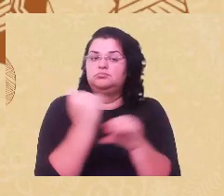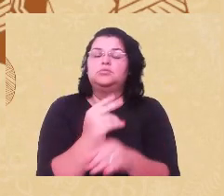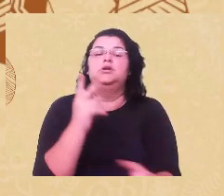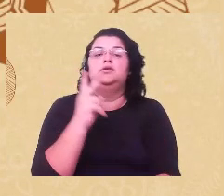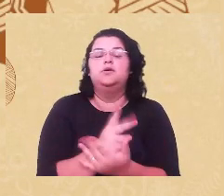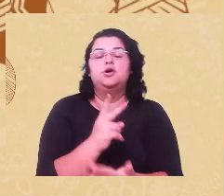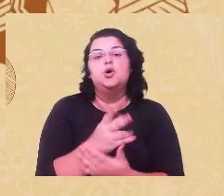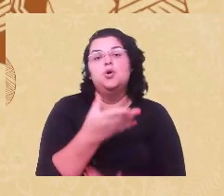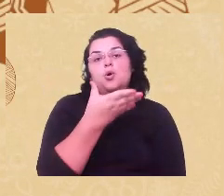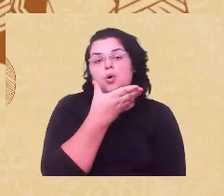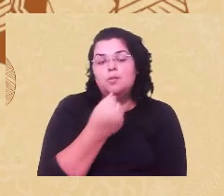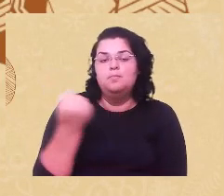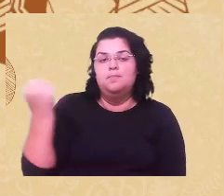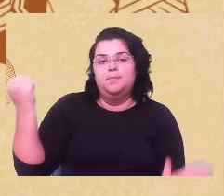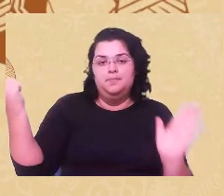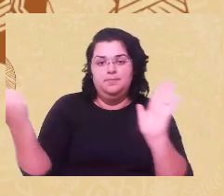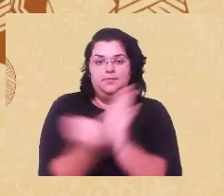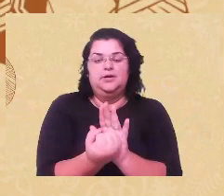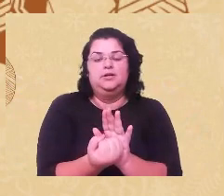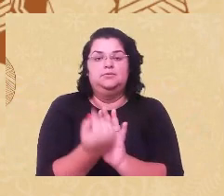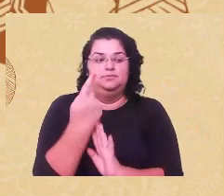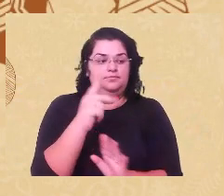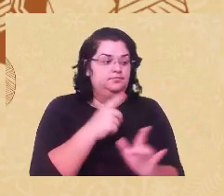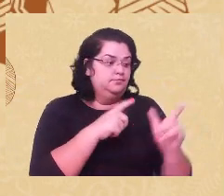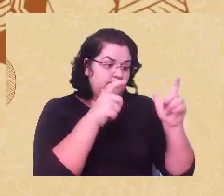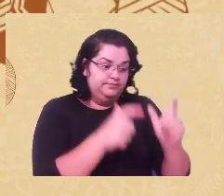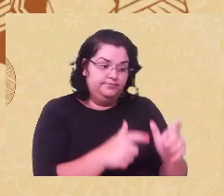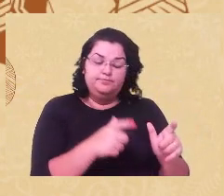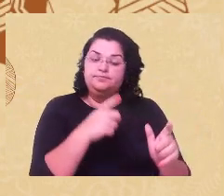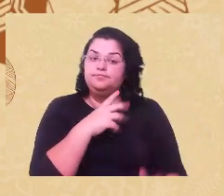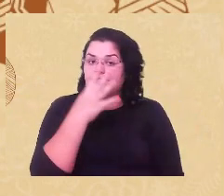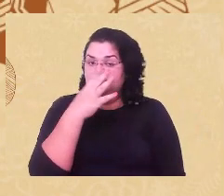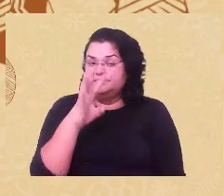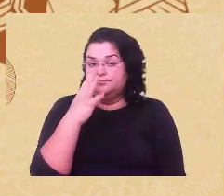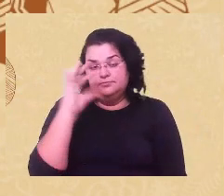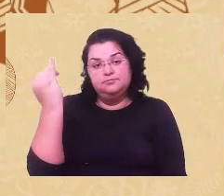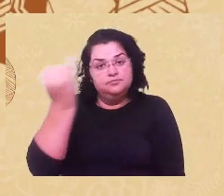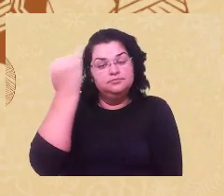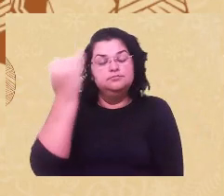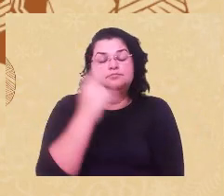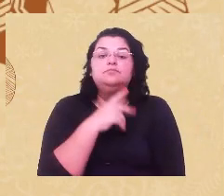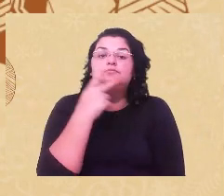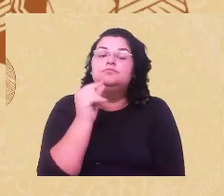tutela é uma afirmação muito potente que fala muito dessa história.